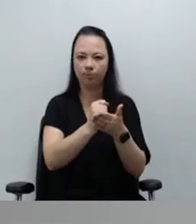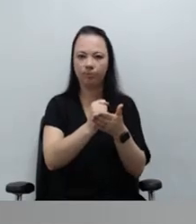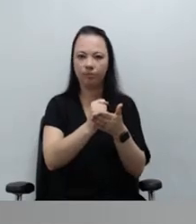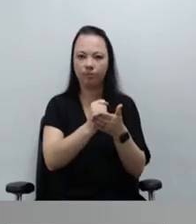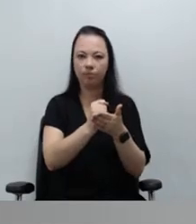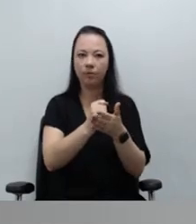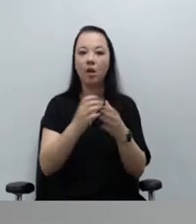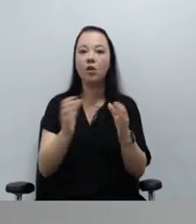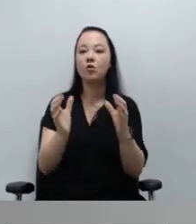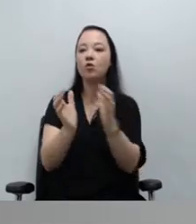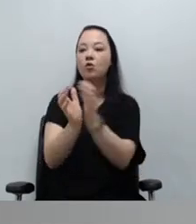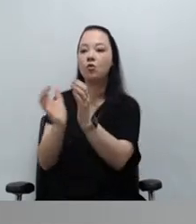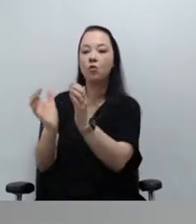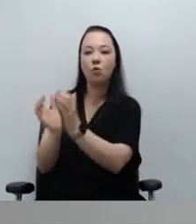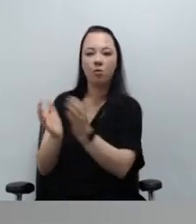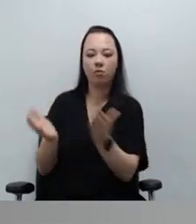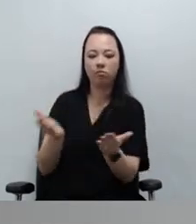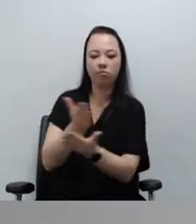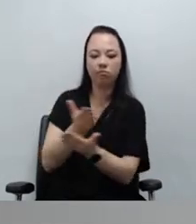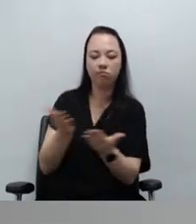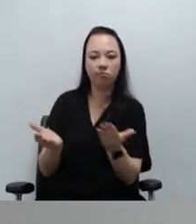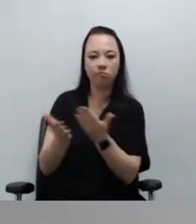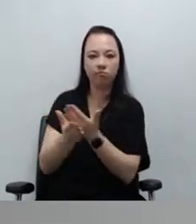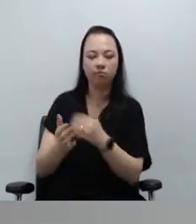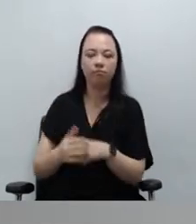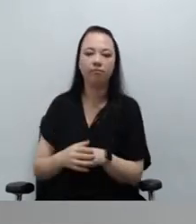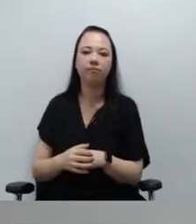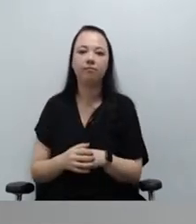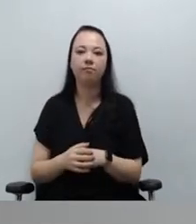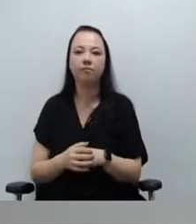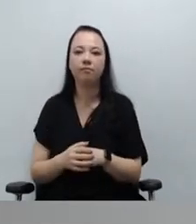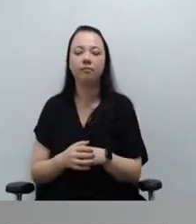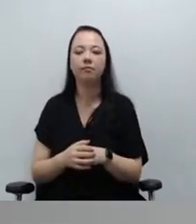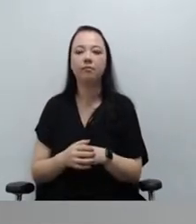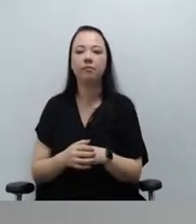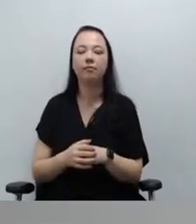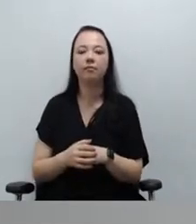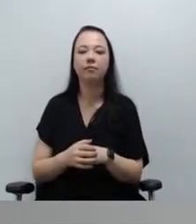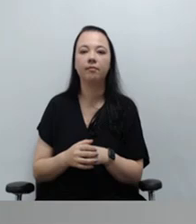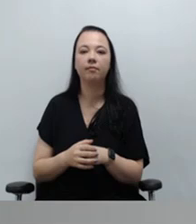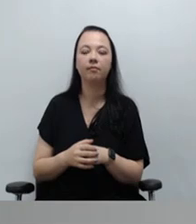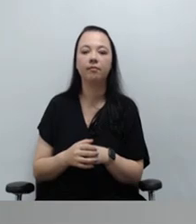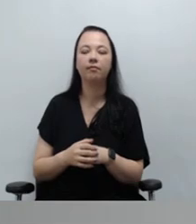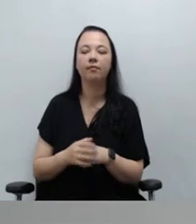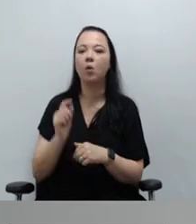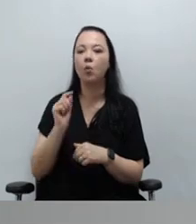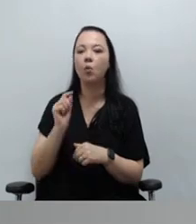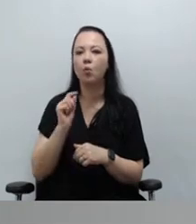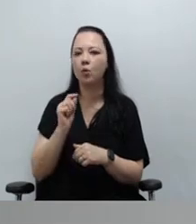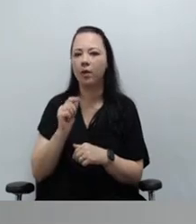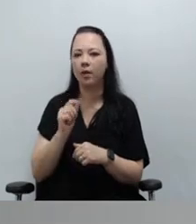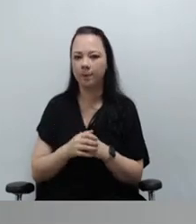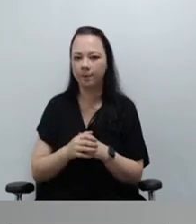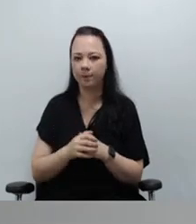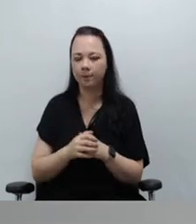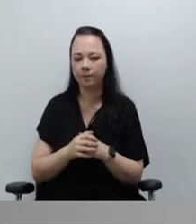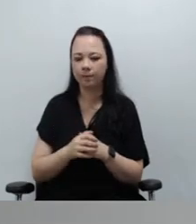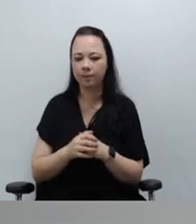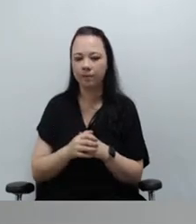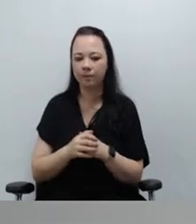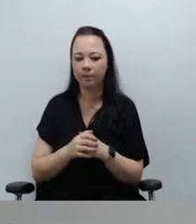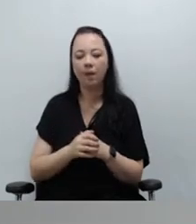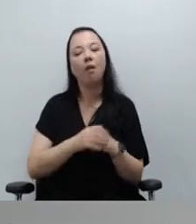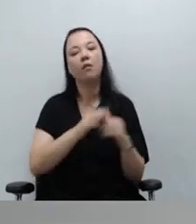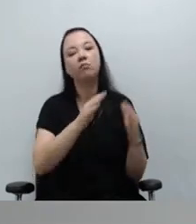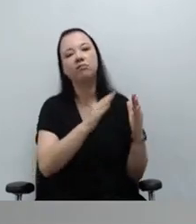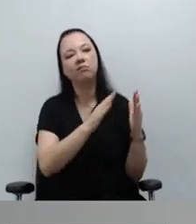envolvendo a Defensoria, de que as novas unidades da instituição não teriam atribuição